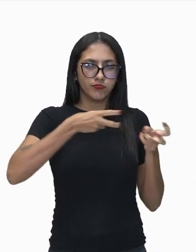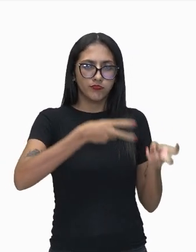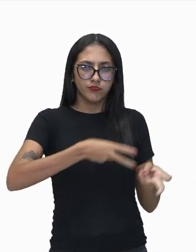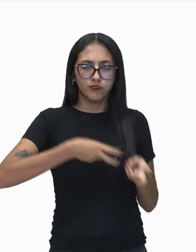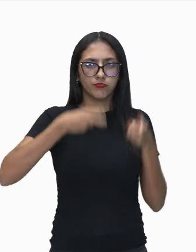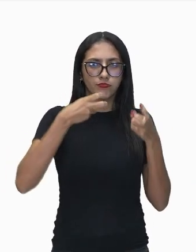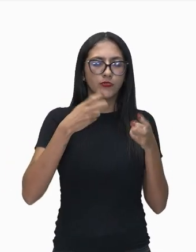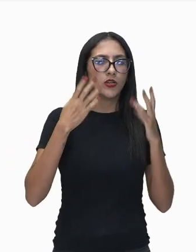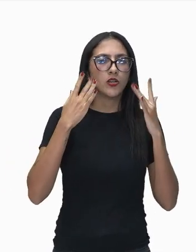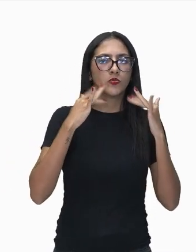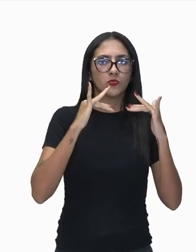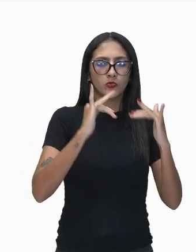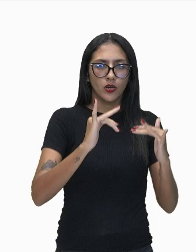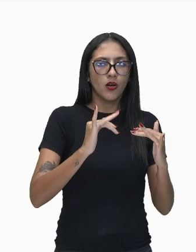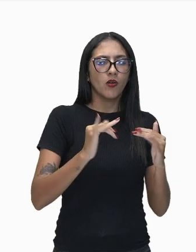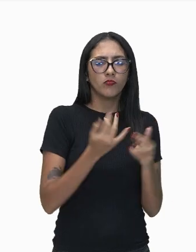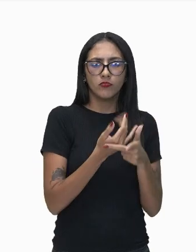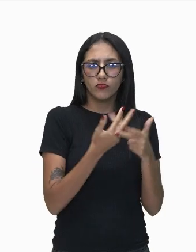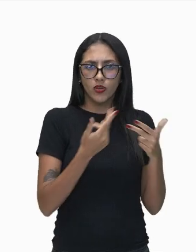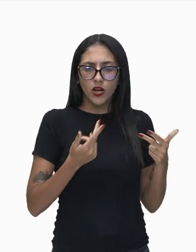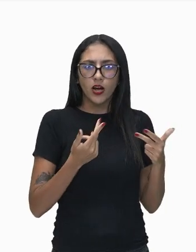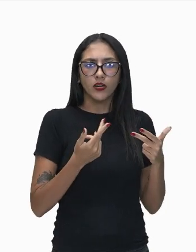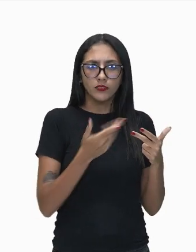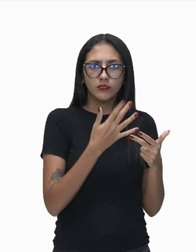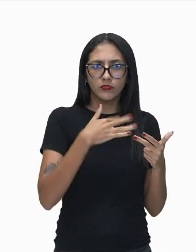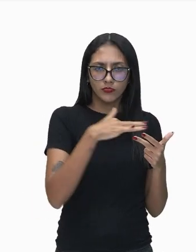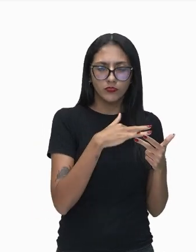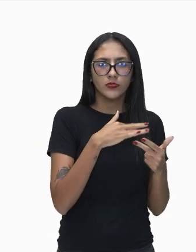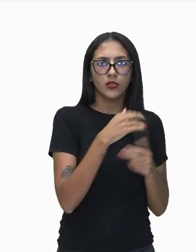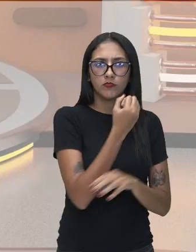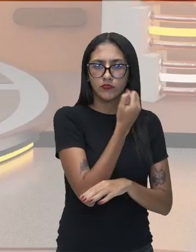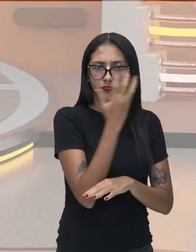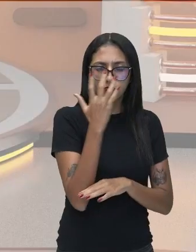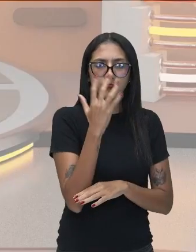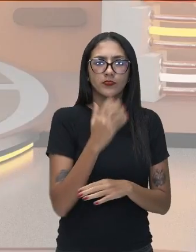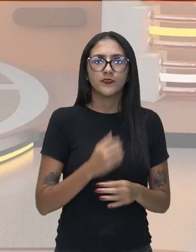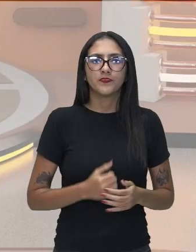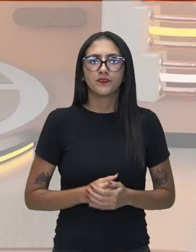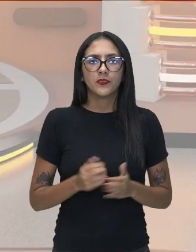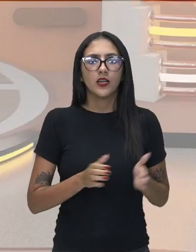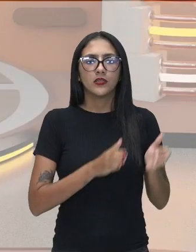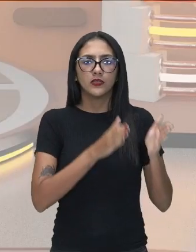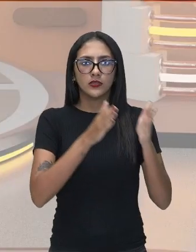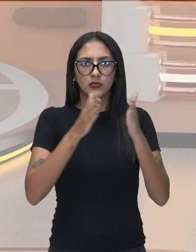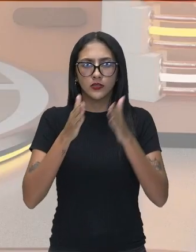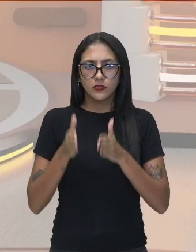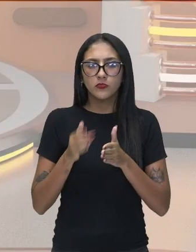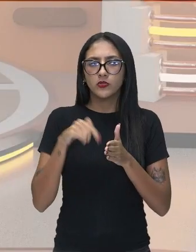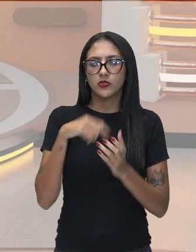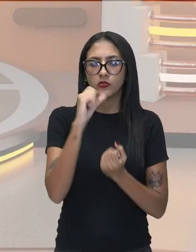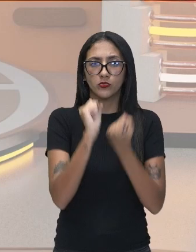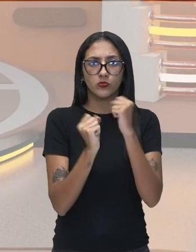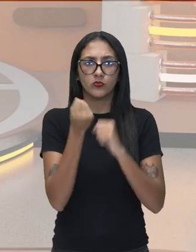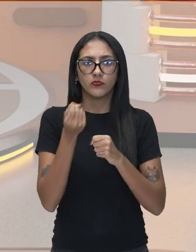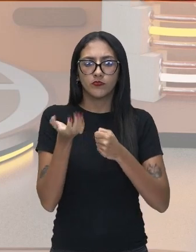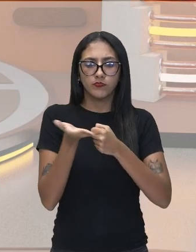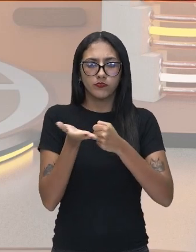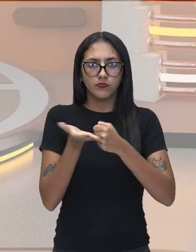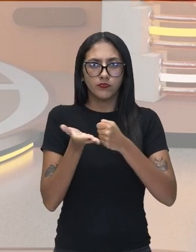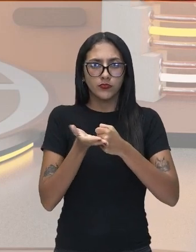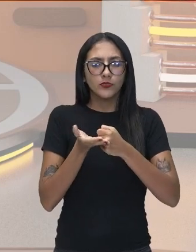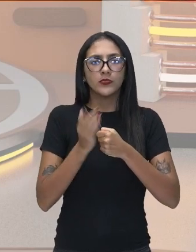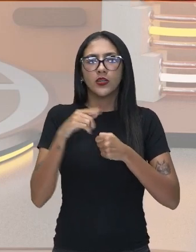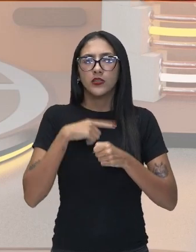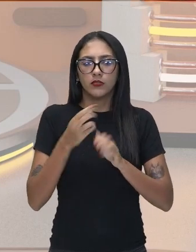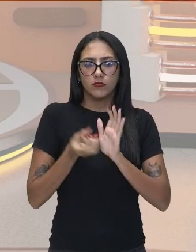naturais ali da natureza, não é isso? Depois, nós passamos para uma indústria intermediária que